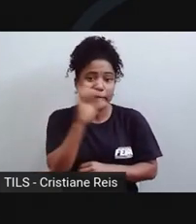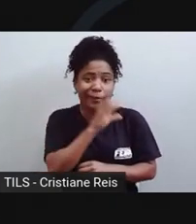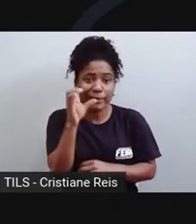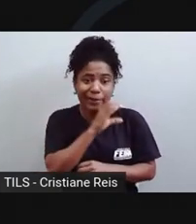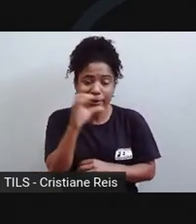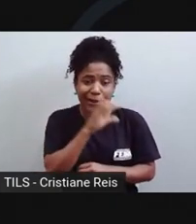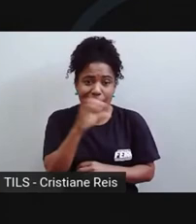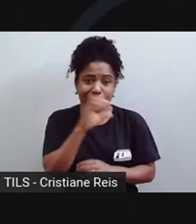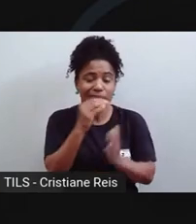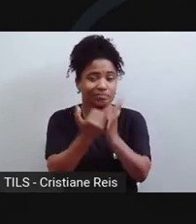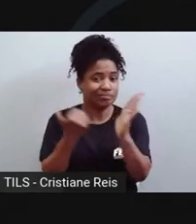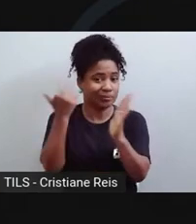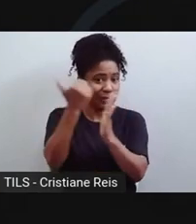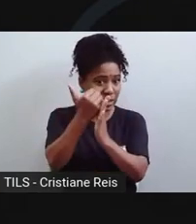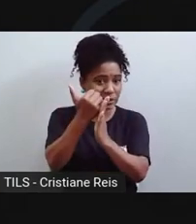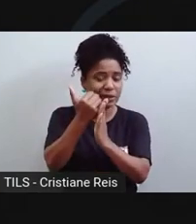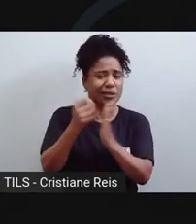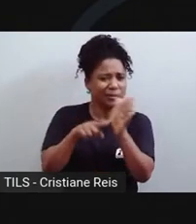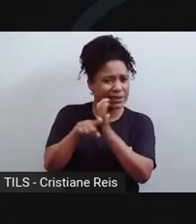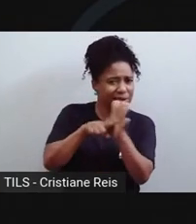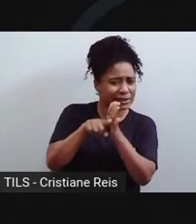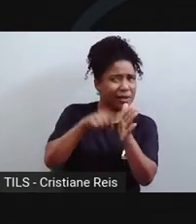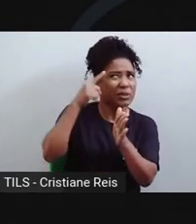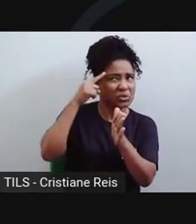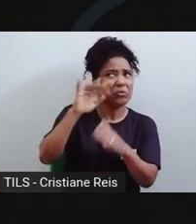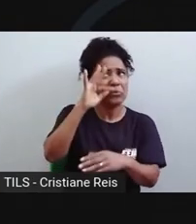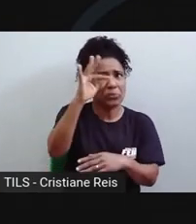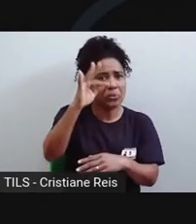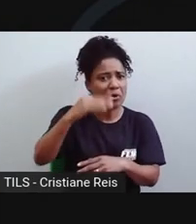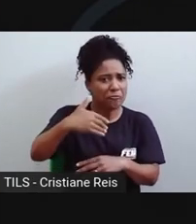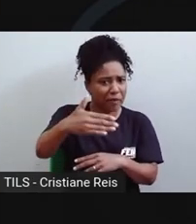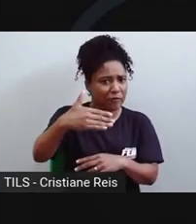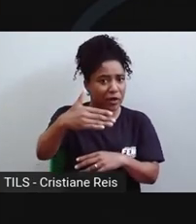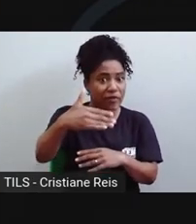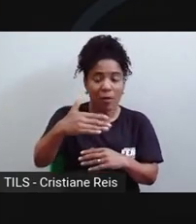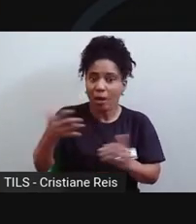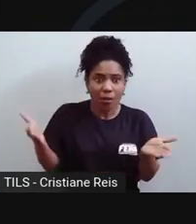que eles mesmos previam. Veja na reportagem de Denise Odorici.